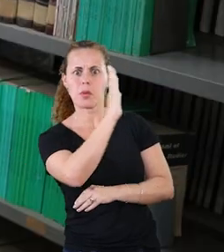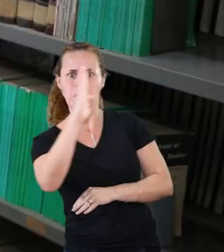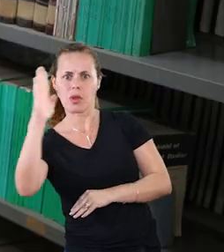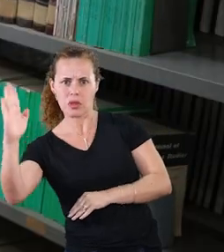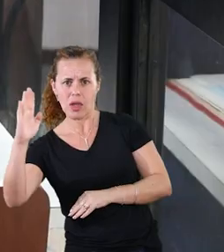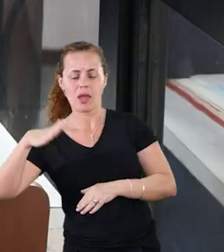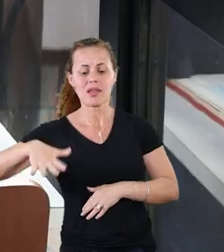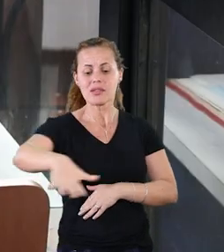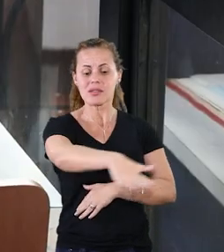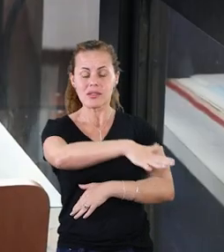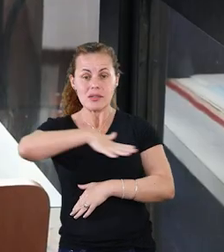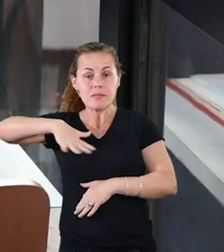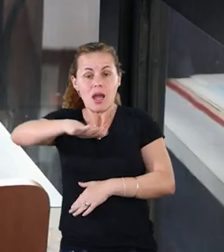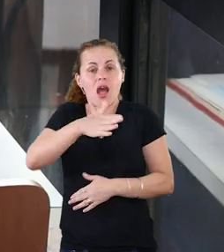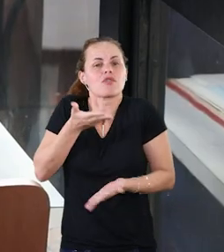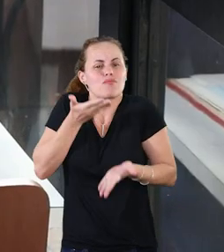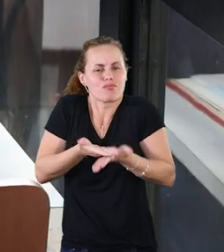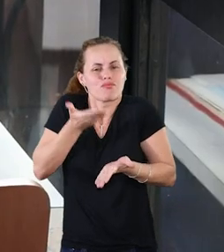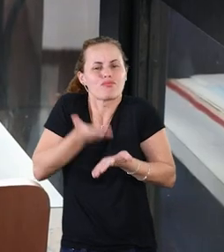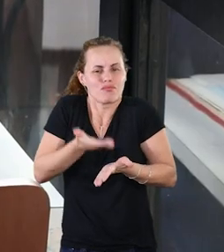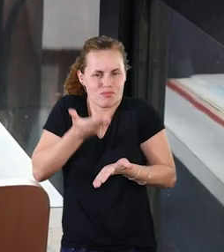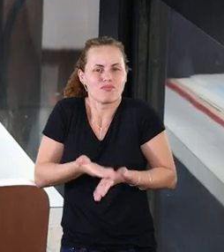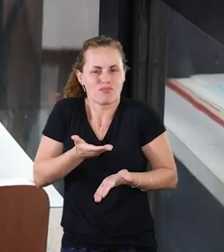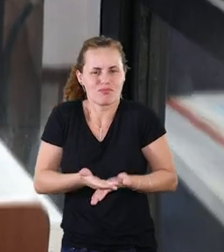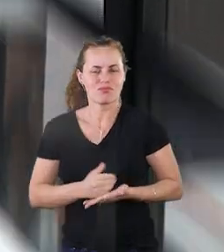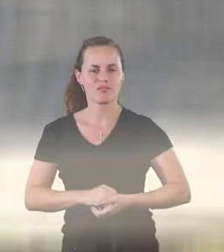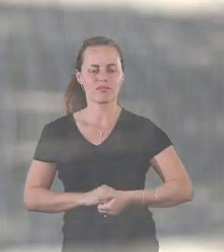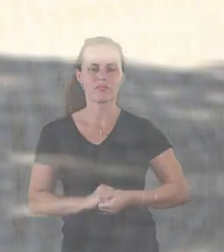bibliotecas e espaços para estudo.